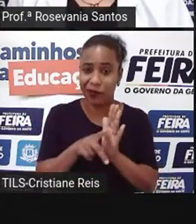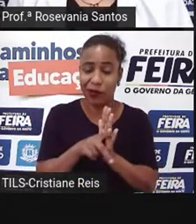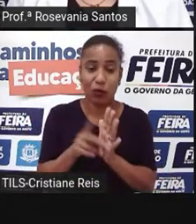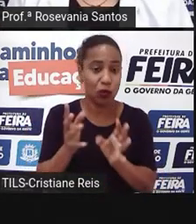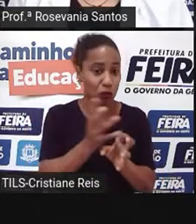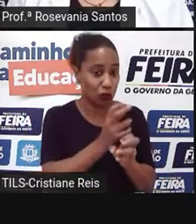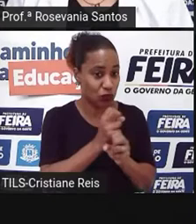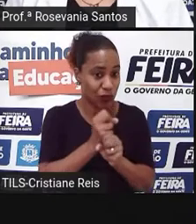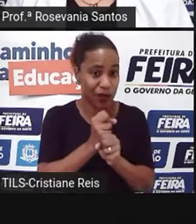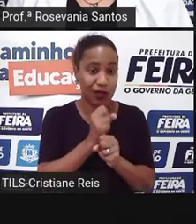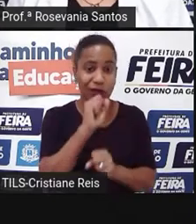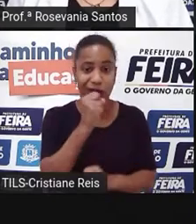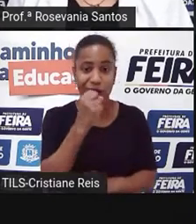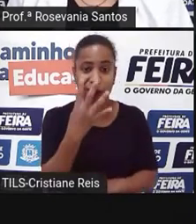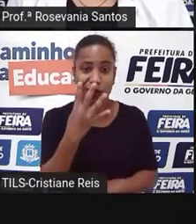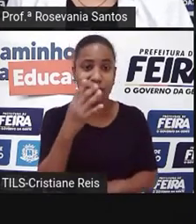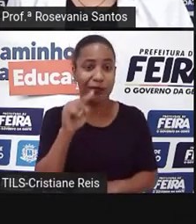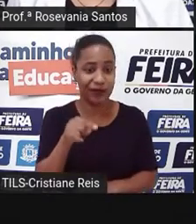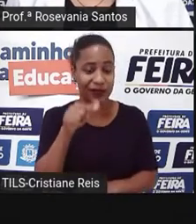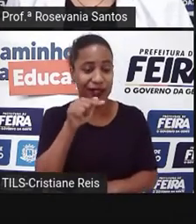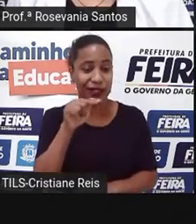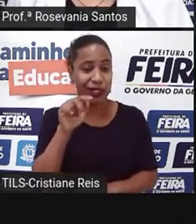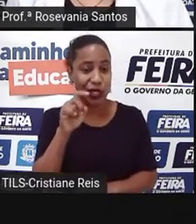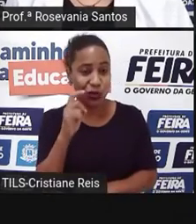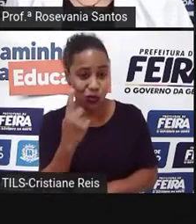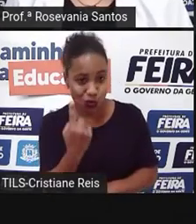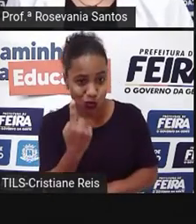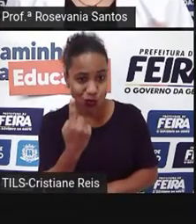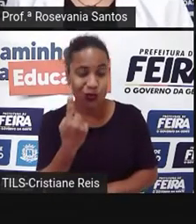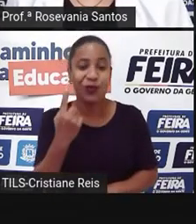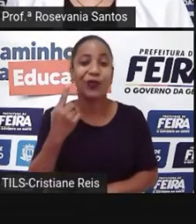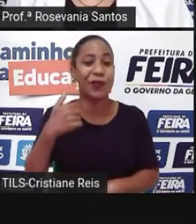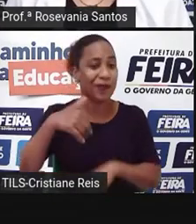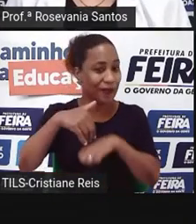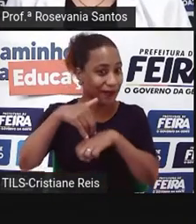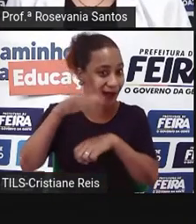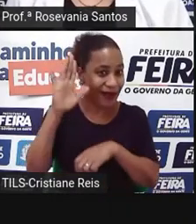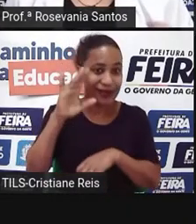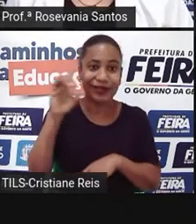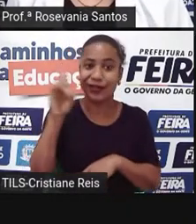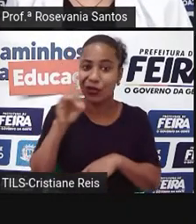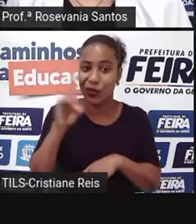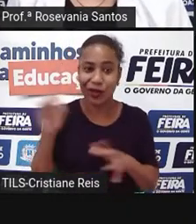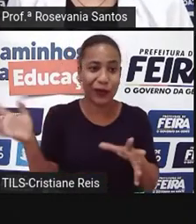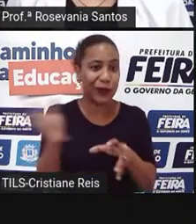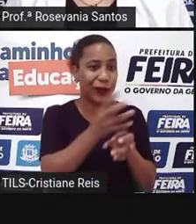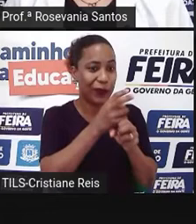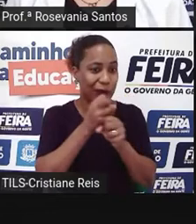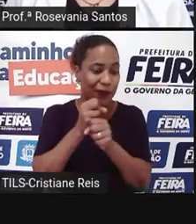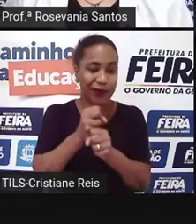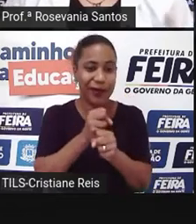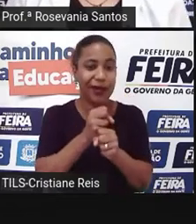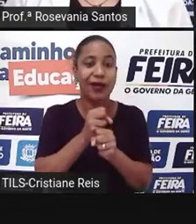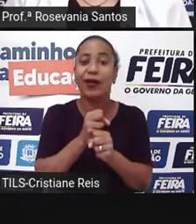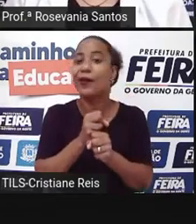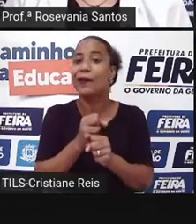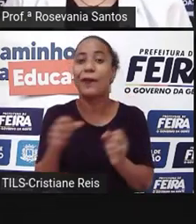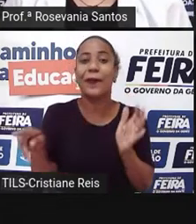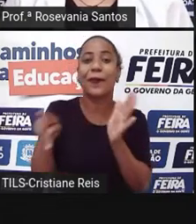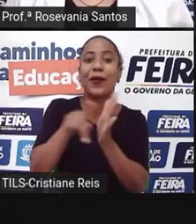né, ao PIB dos Estados Unidos. Então, não é um país que você não possa considerar, né,